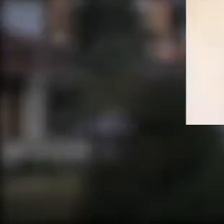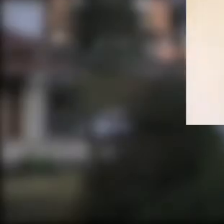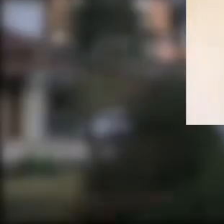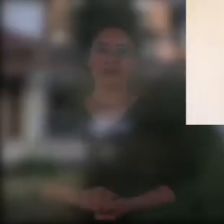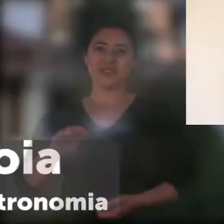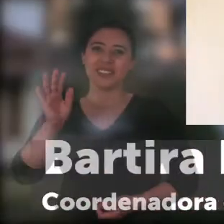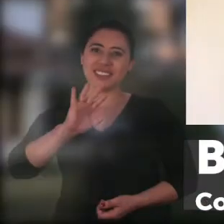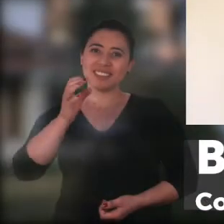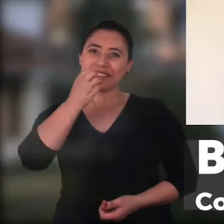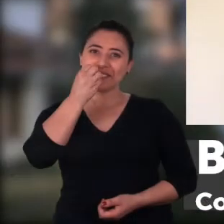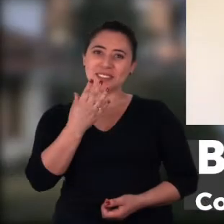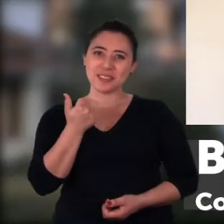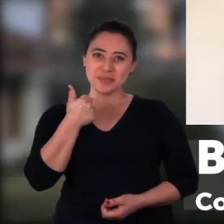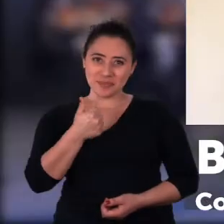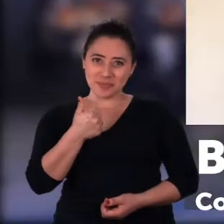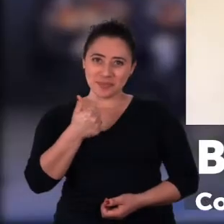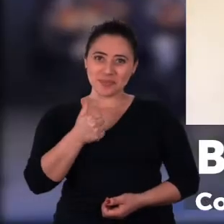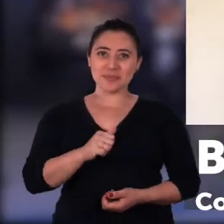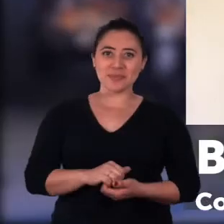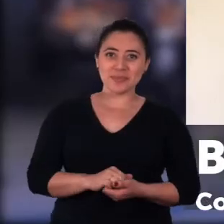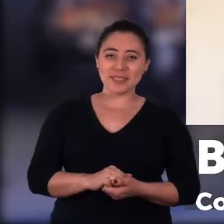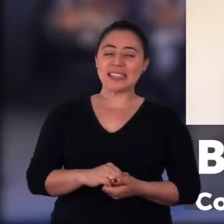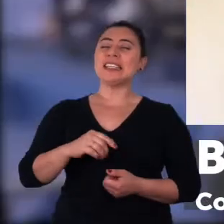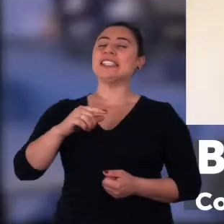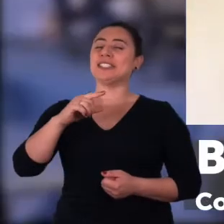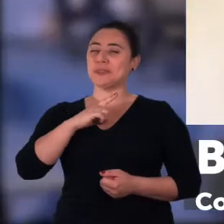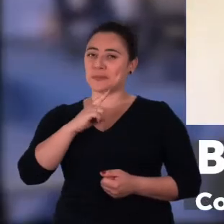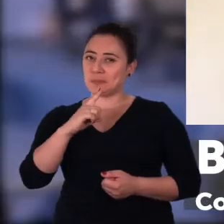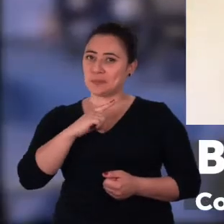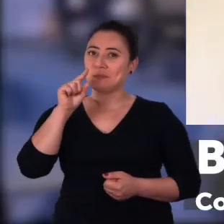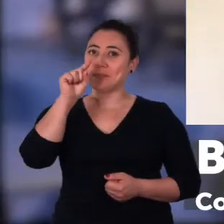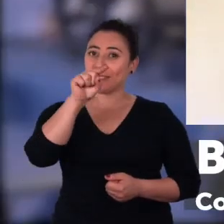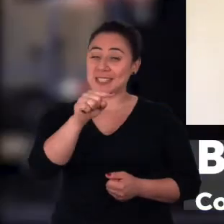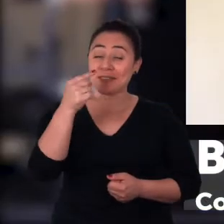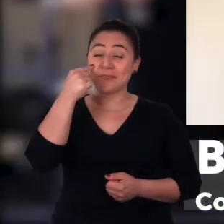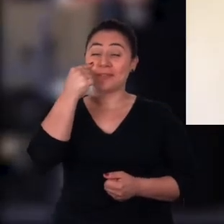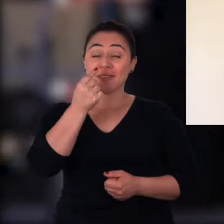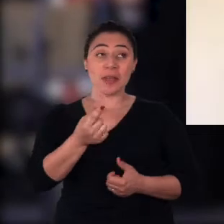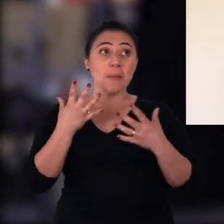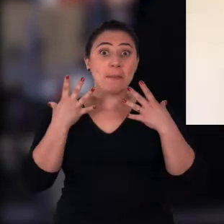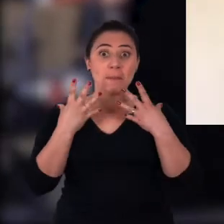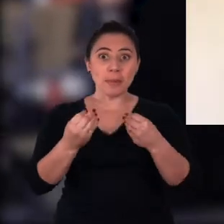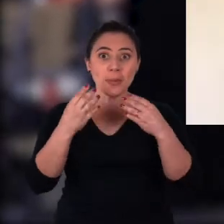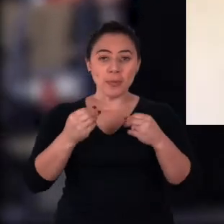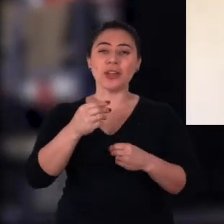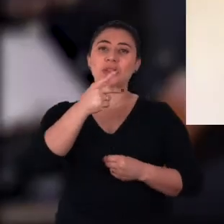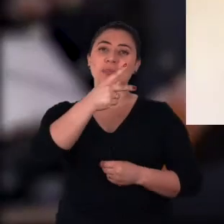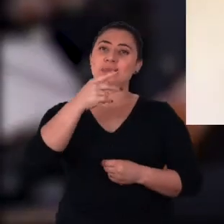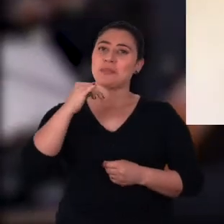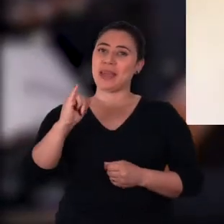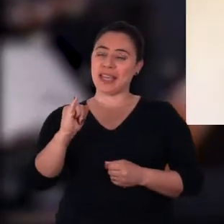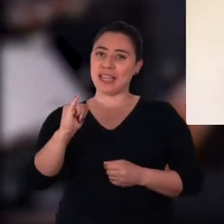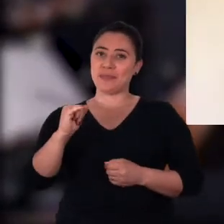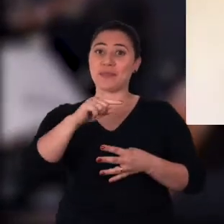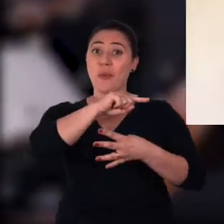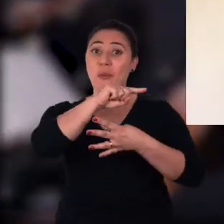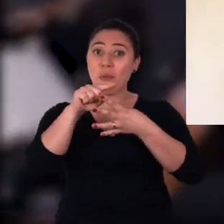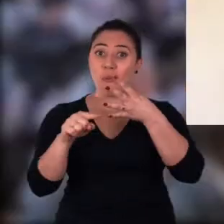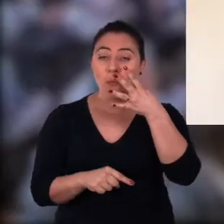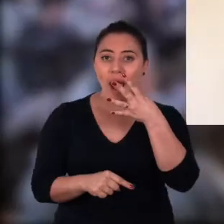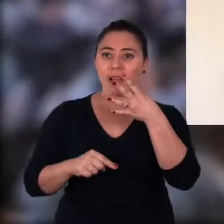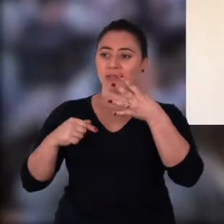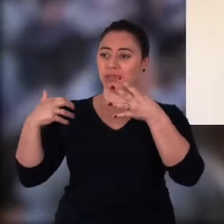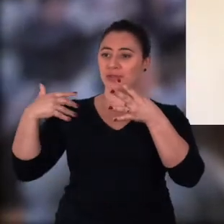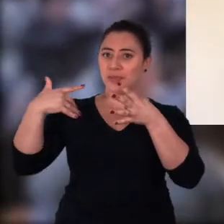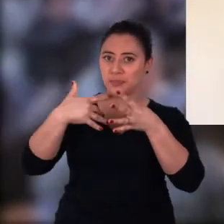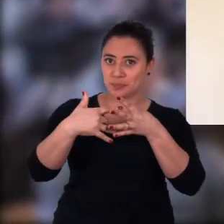Olá, tudo bem? Se tem uma coisa que você vai ouvir durante a graduação é sobre o PI. São quatro durante